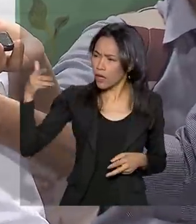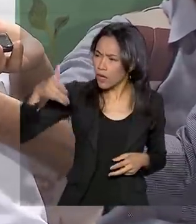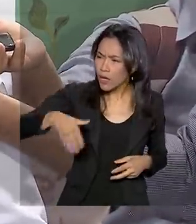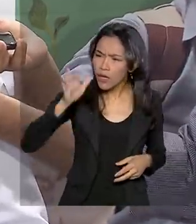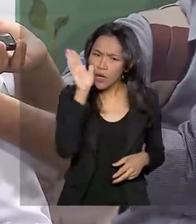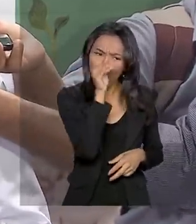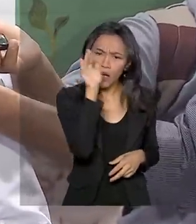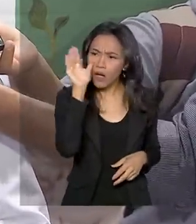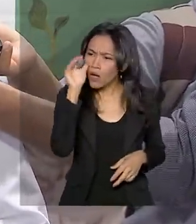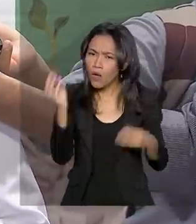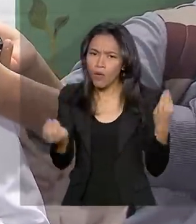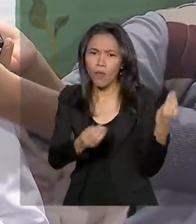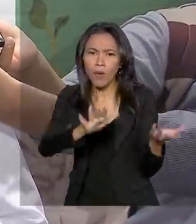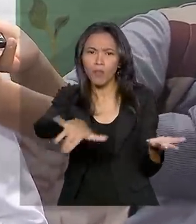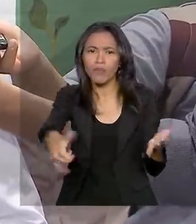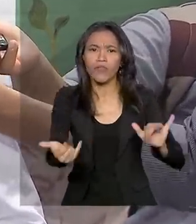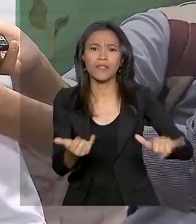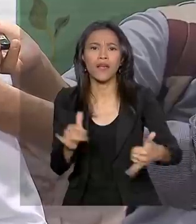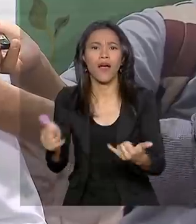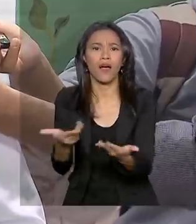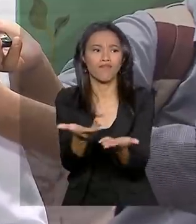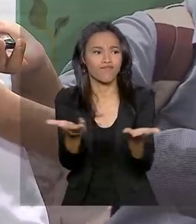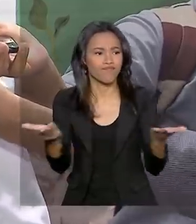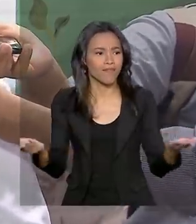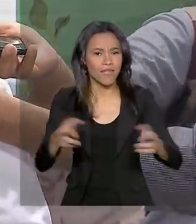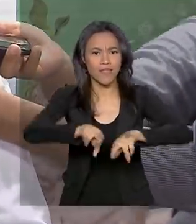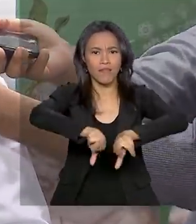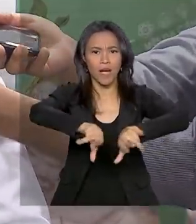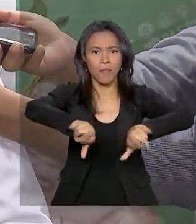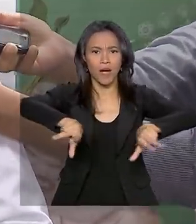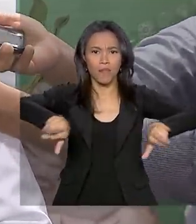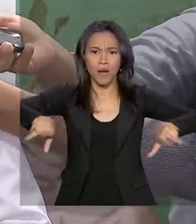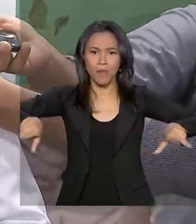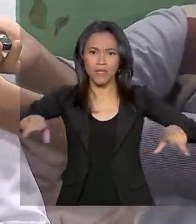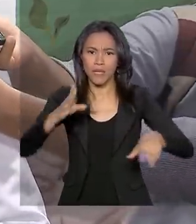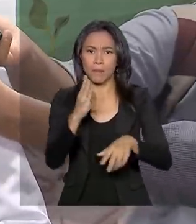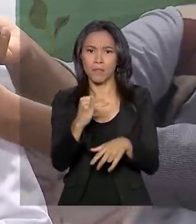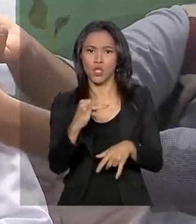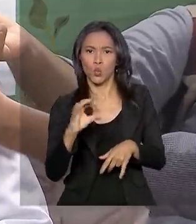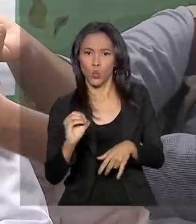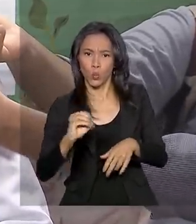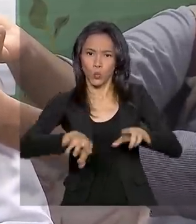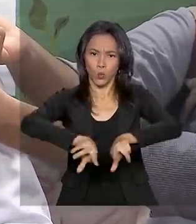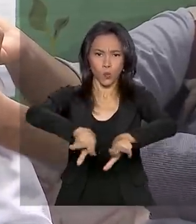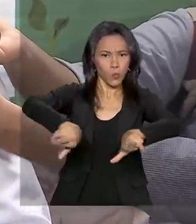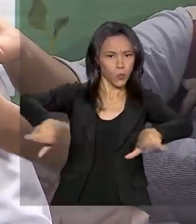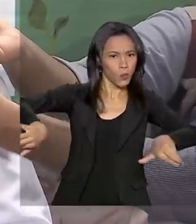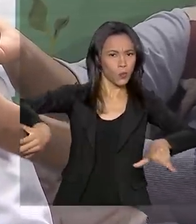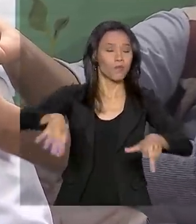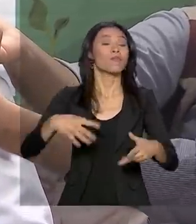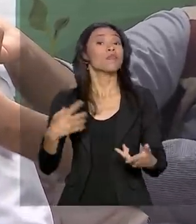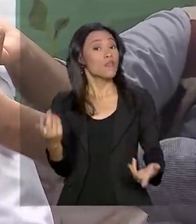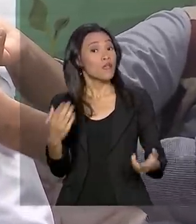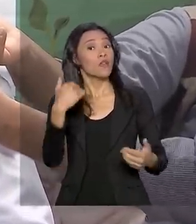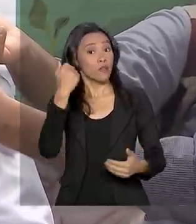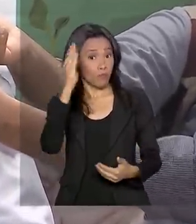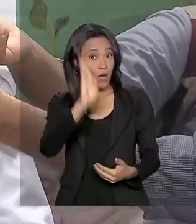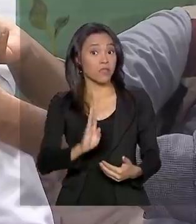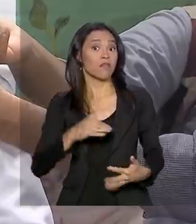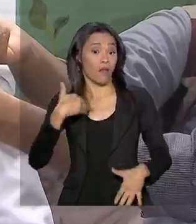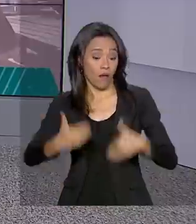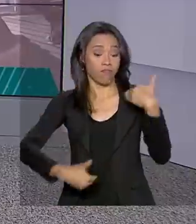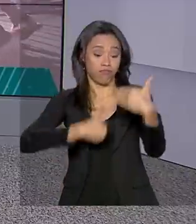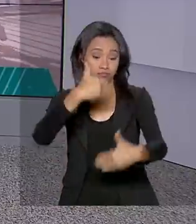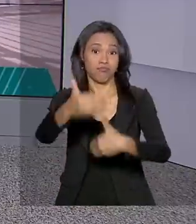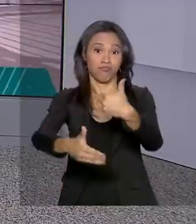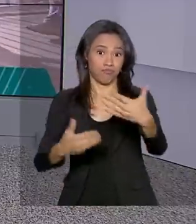aproveitar essa nossa diversidade toda, o biodiversidade e o Brasil vai crescer muito a partir